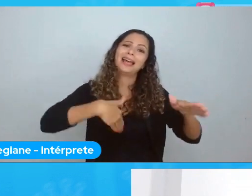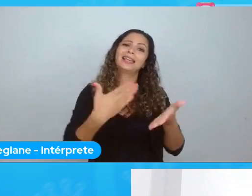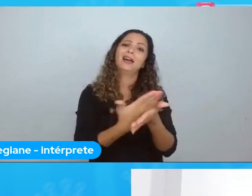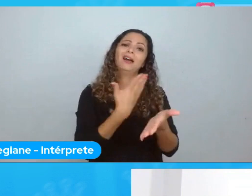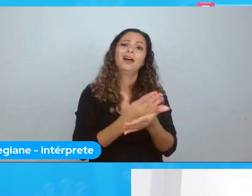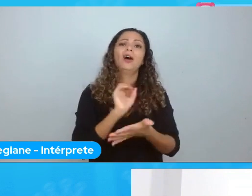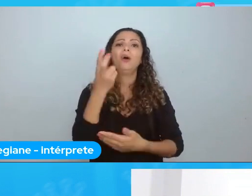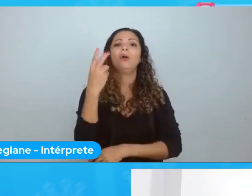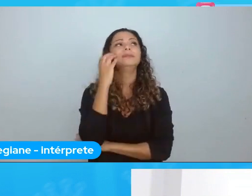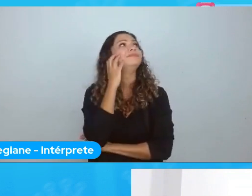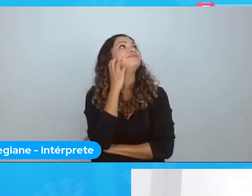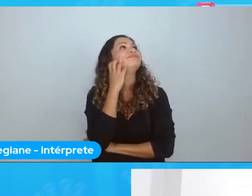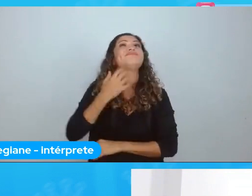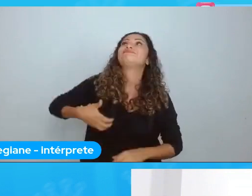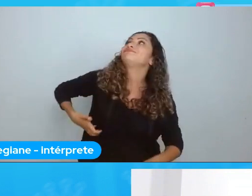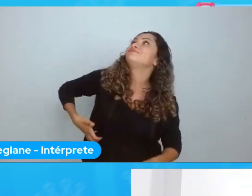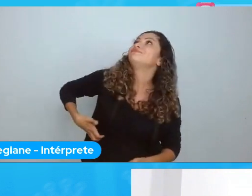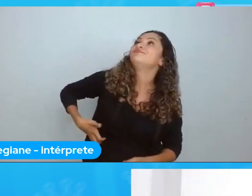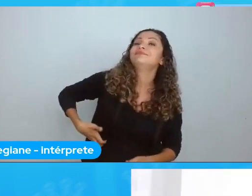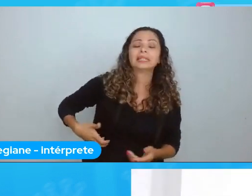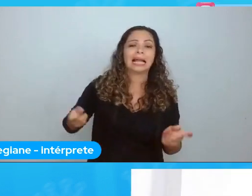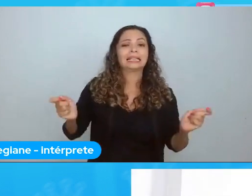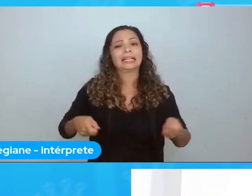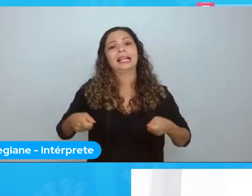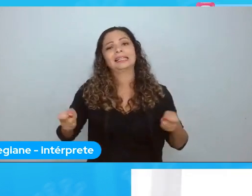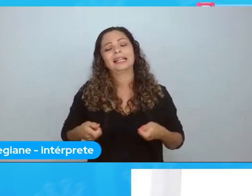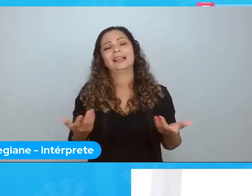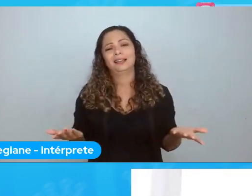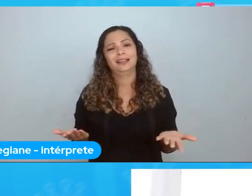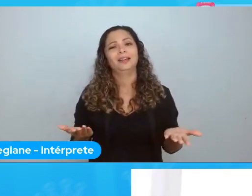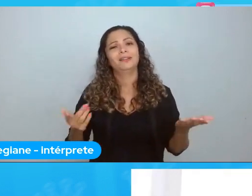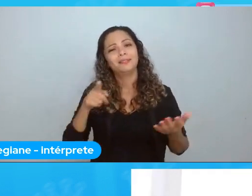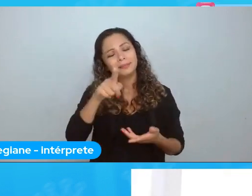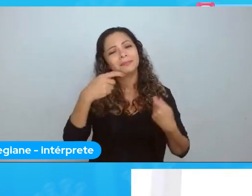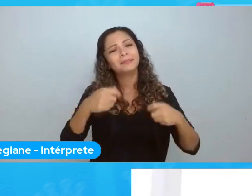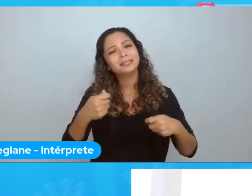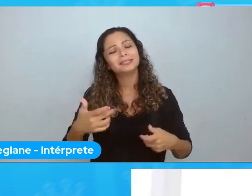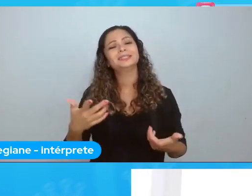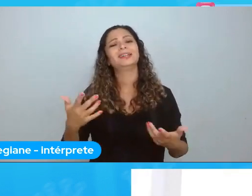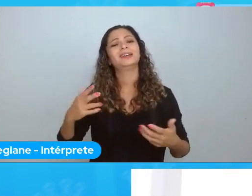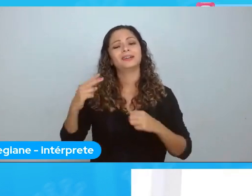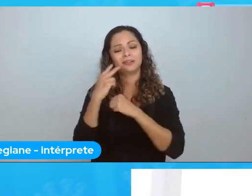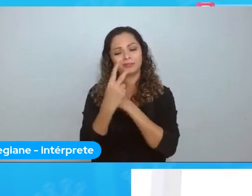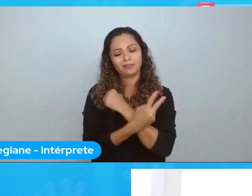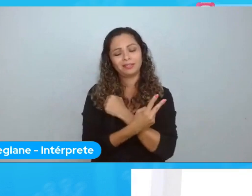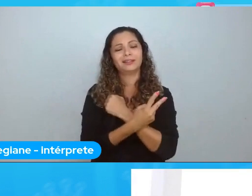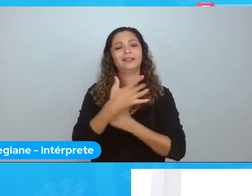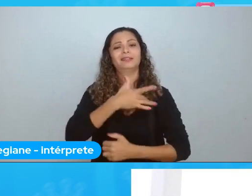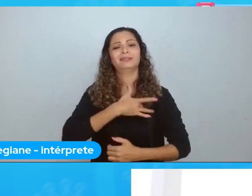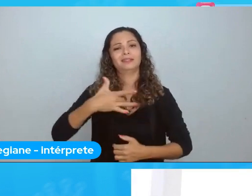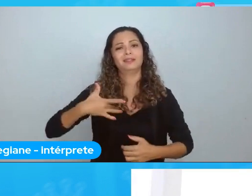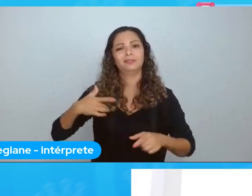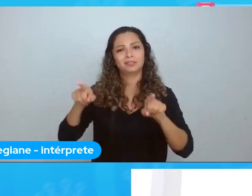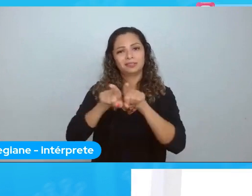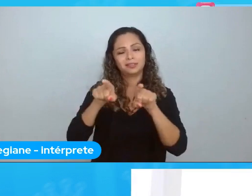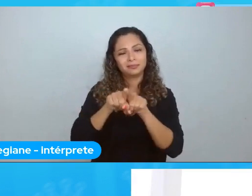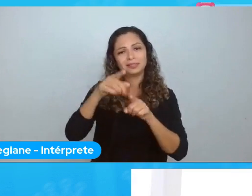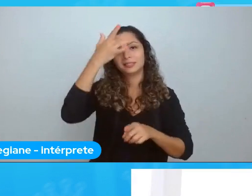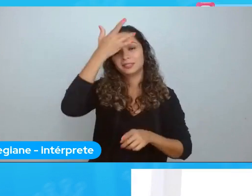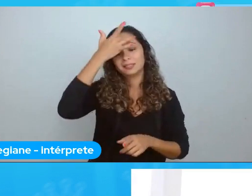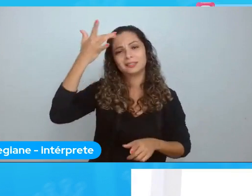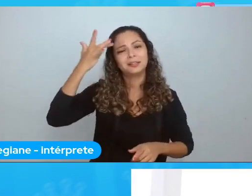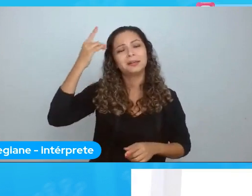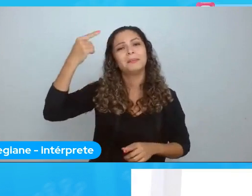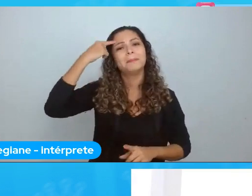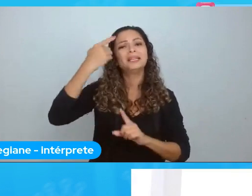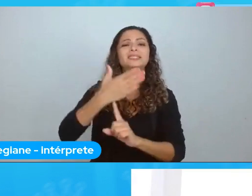a gente diz você é inútil para o país hoje. Isso é super saudável. Isso você está tentando cuidar da sua saúde mental. Então o que eu diria é isso. Pense na tecnologia